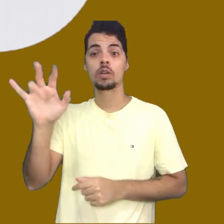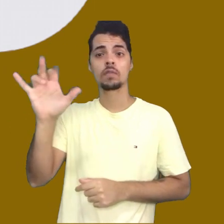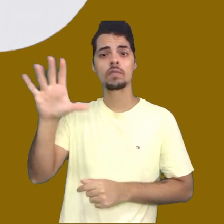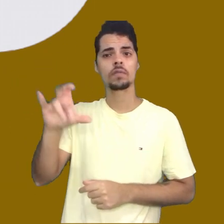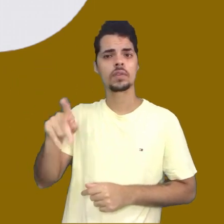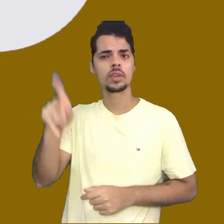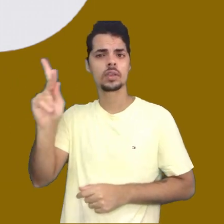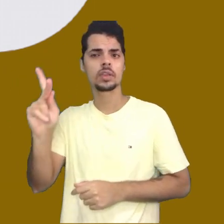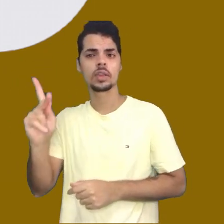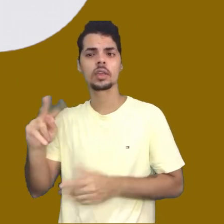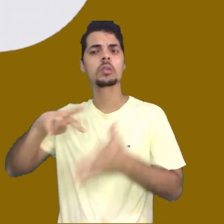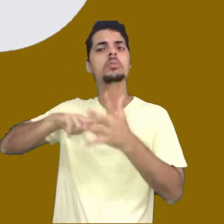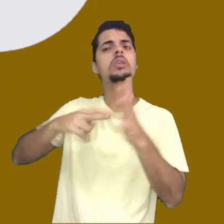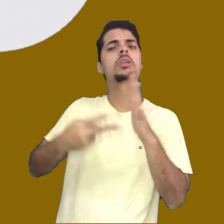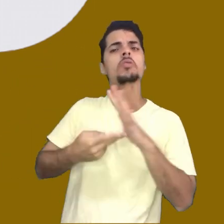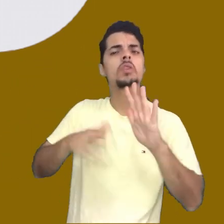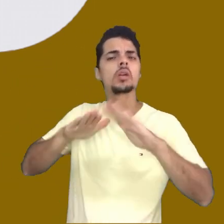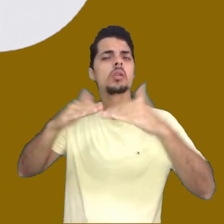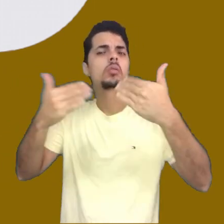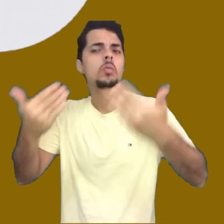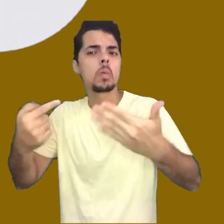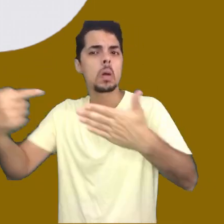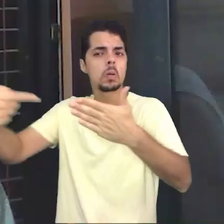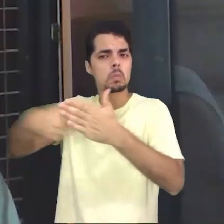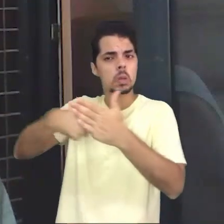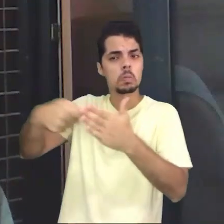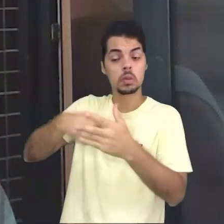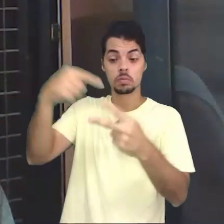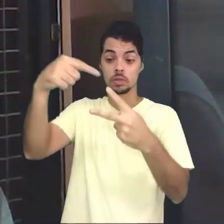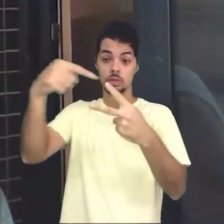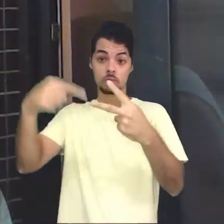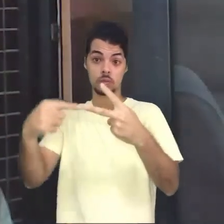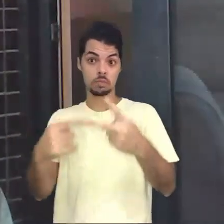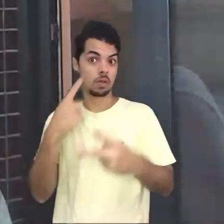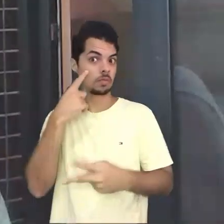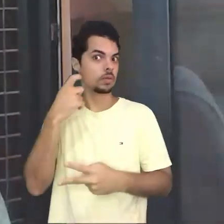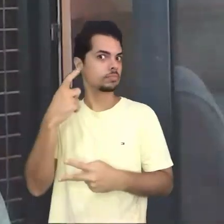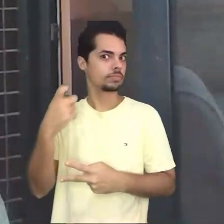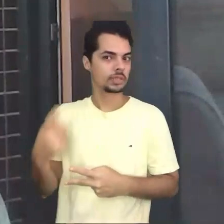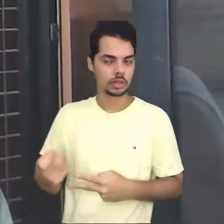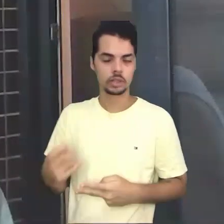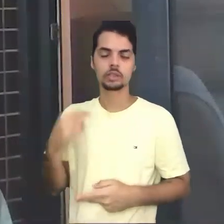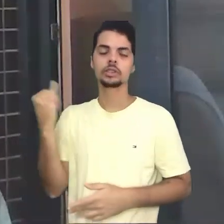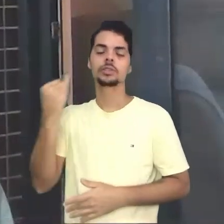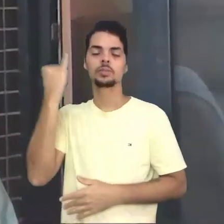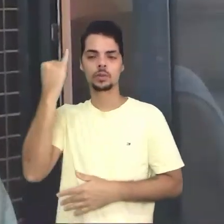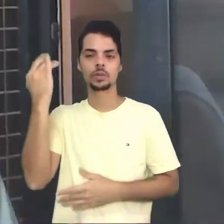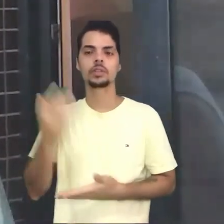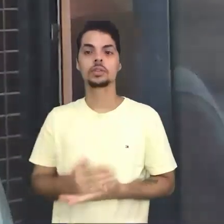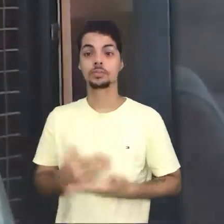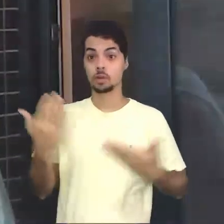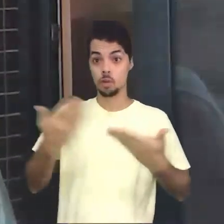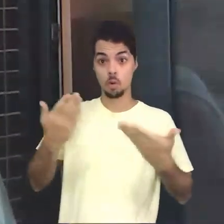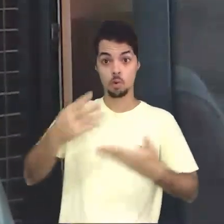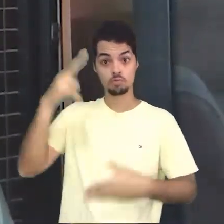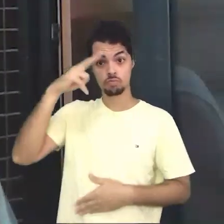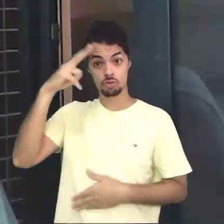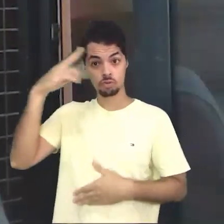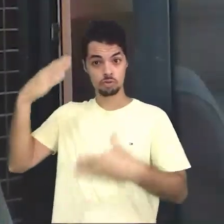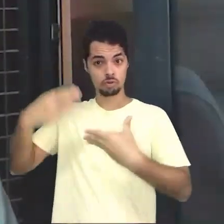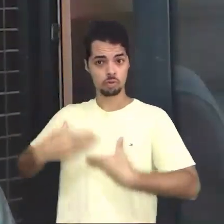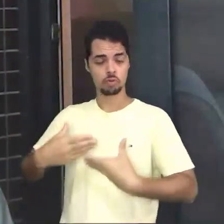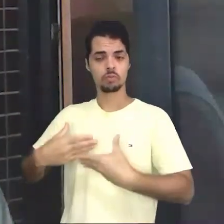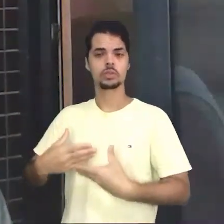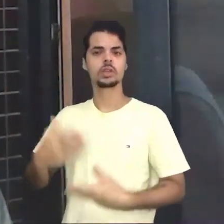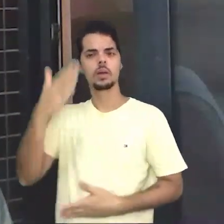perguntou qual o significado da arte da postagem. Duas perguntas interessantíssimas, pois, enquanto historiador, sabemos